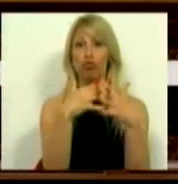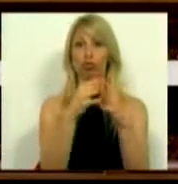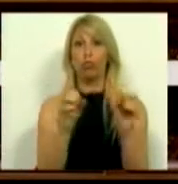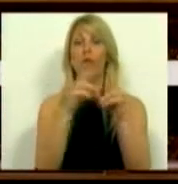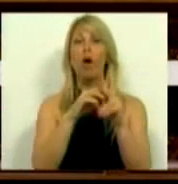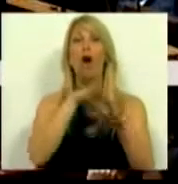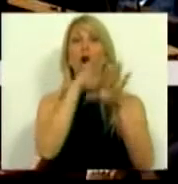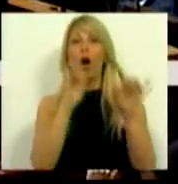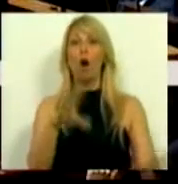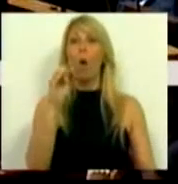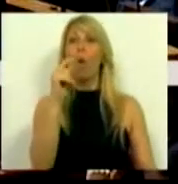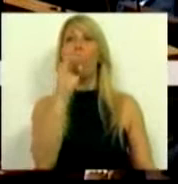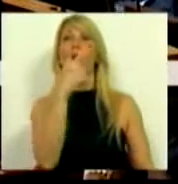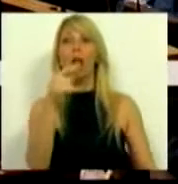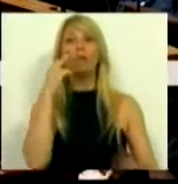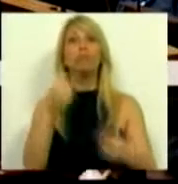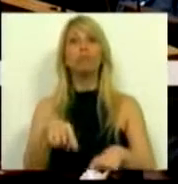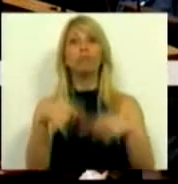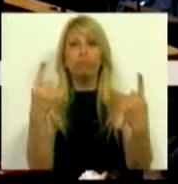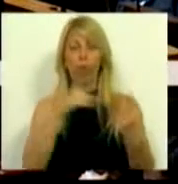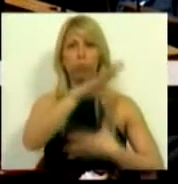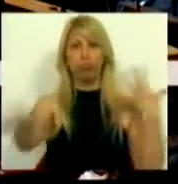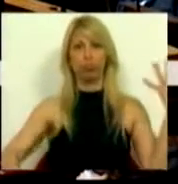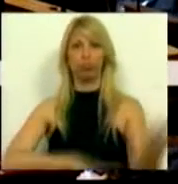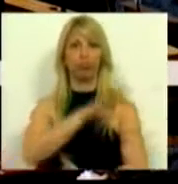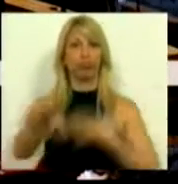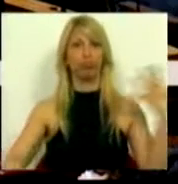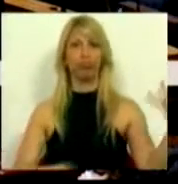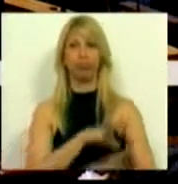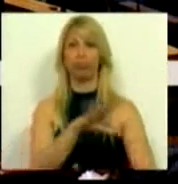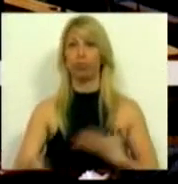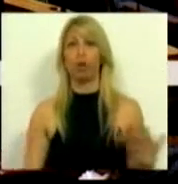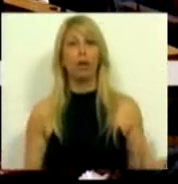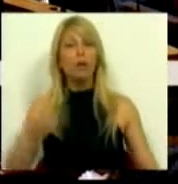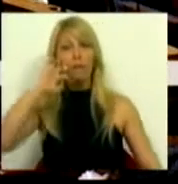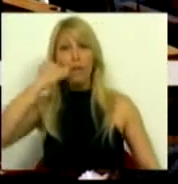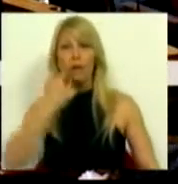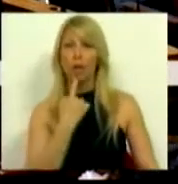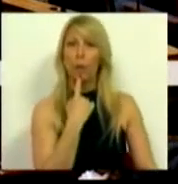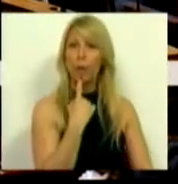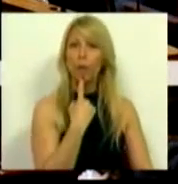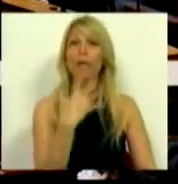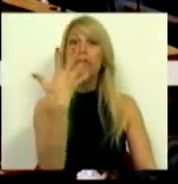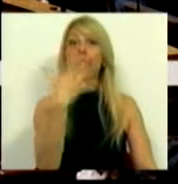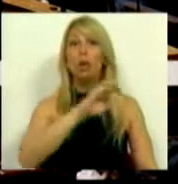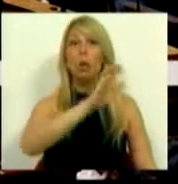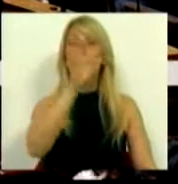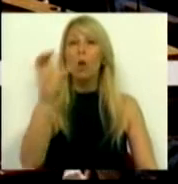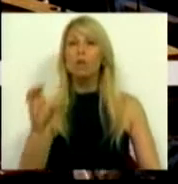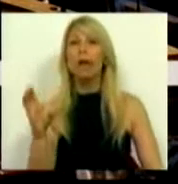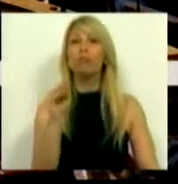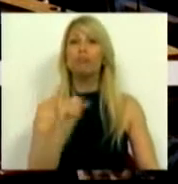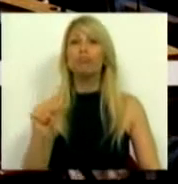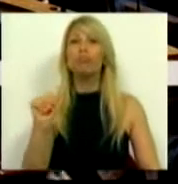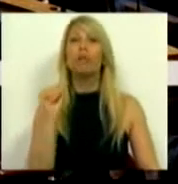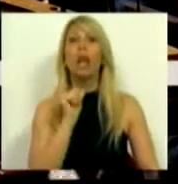dos hospitais do Oeste se tem vindo a revelar uma grande atrapalhada, com graves prejuízos para 5 conselhos do Distrito de Leiria e